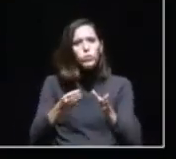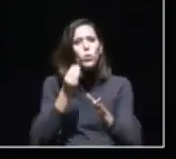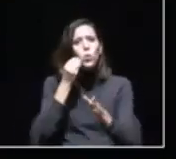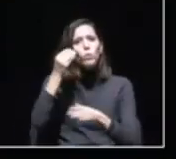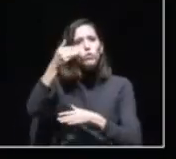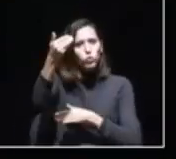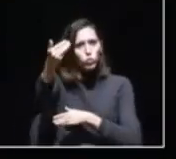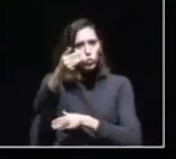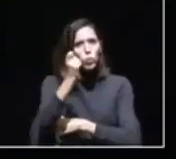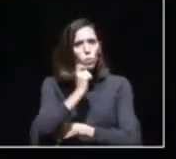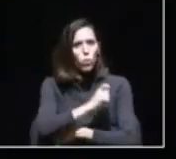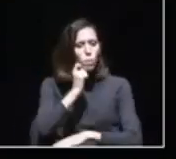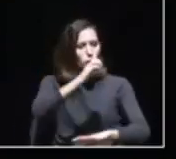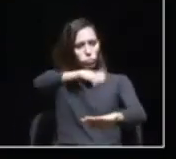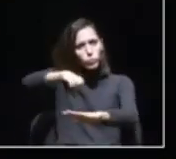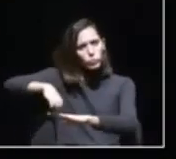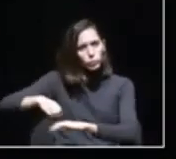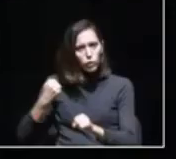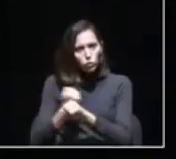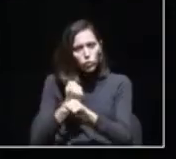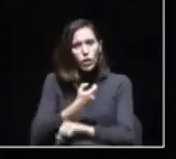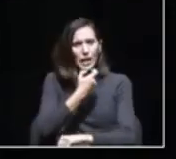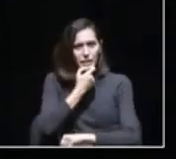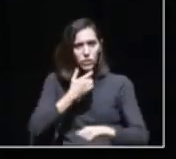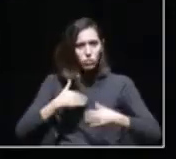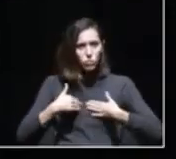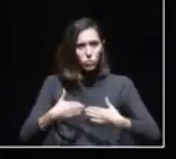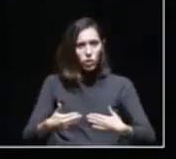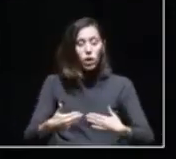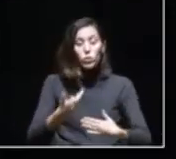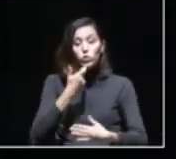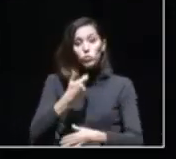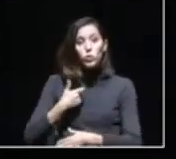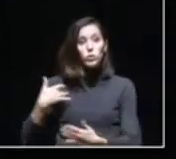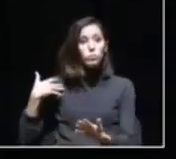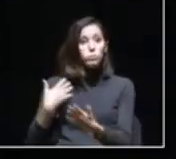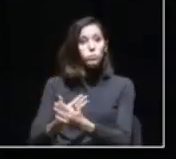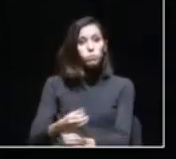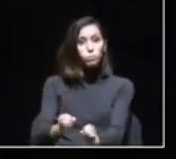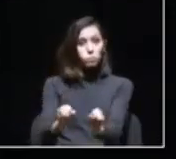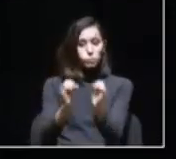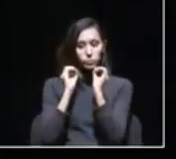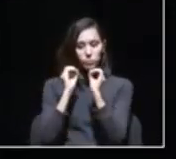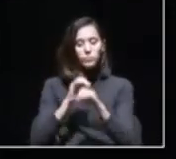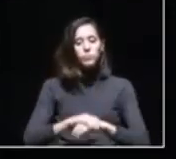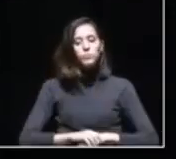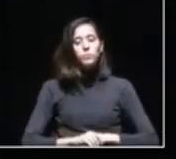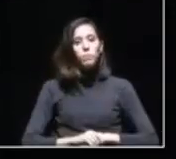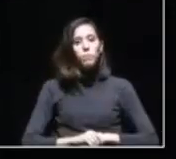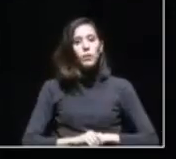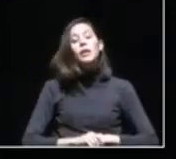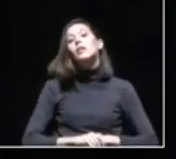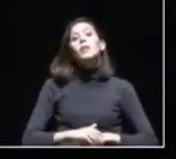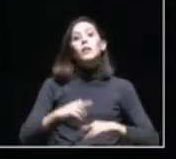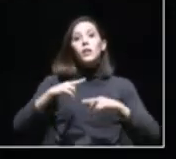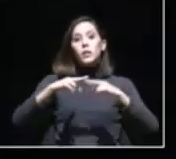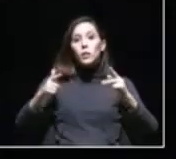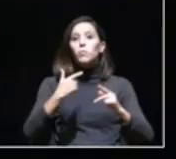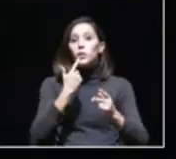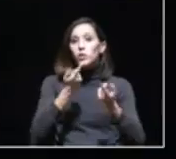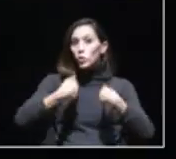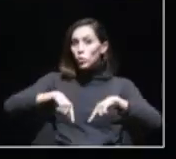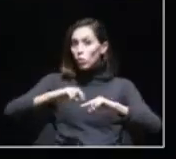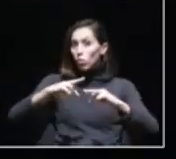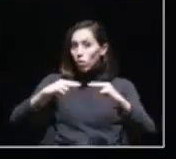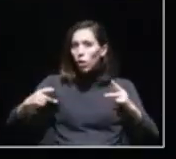os futuros pombais funcionariam exclusivamente com o voluntariado, ficou por responder. A Câmara terá referido em reunião de Câmara que não será